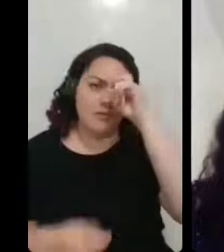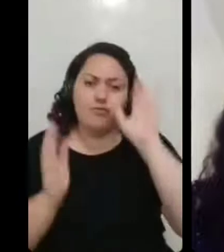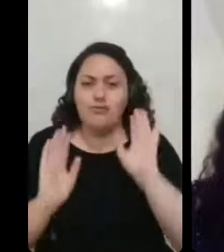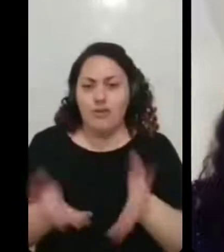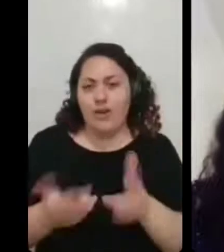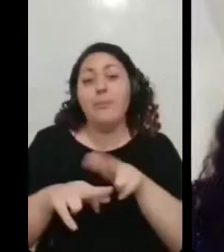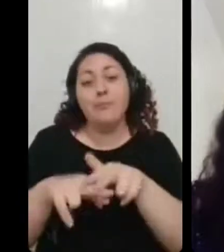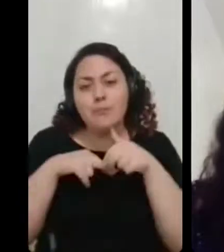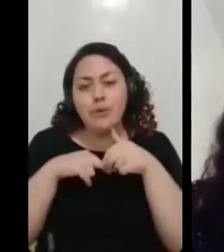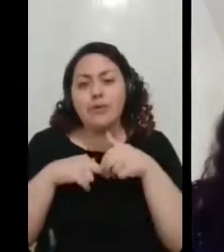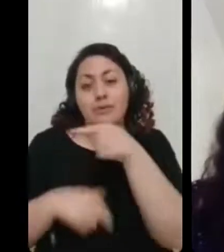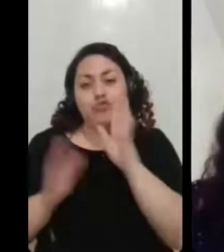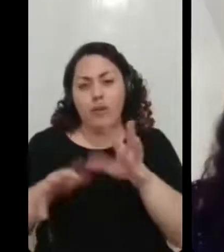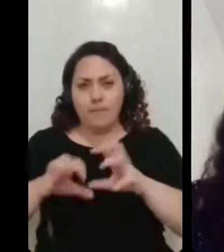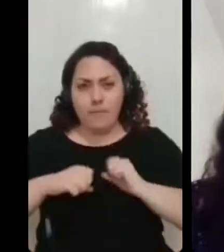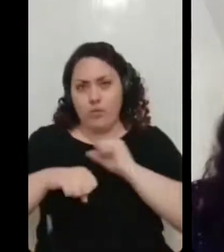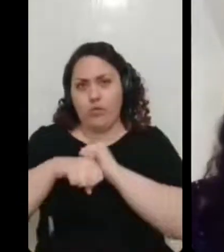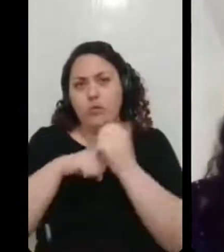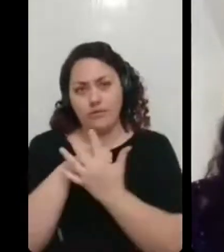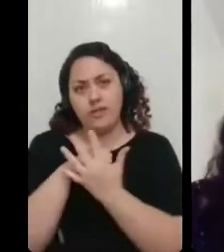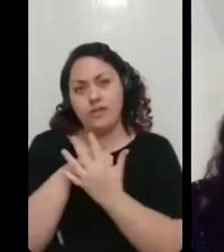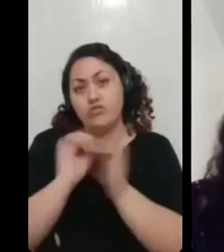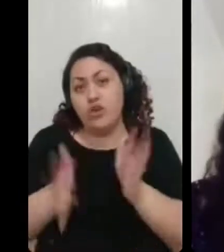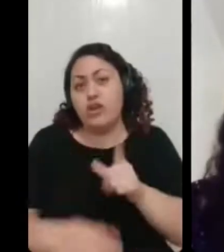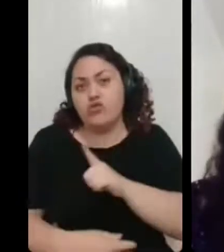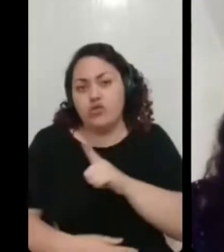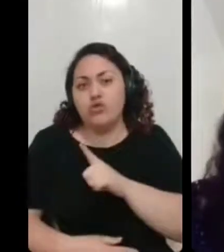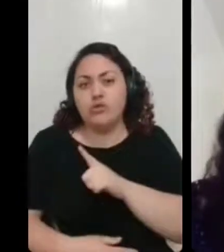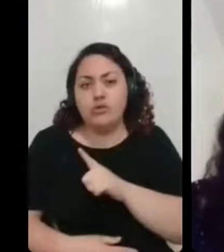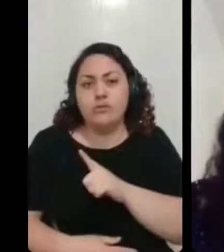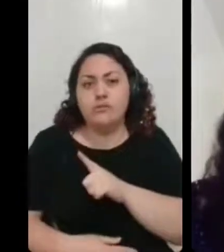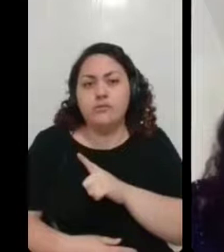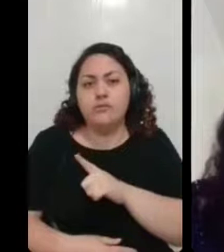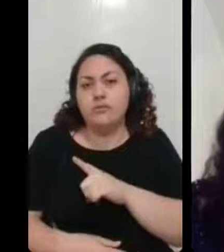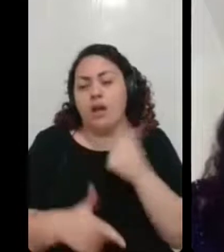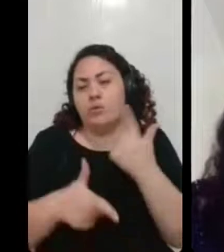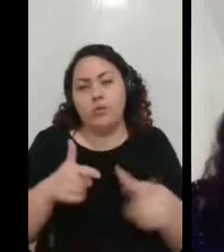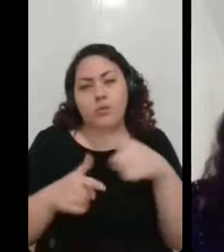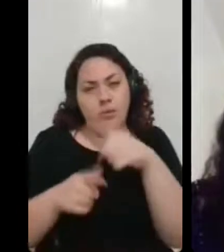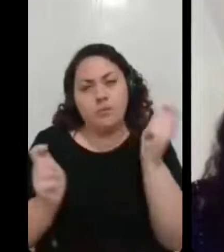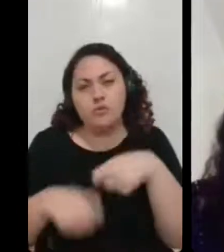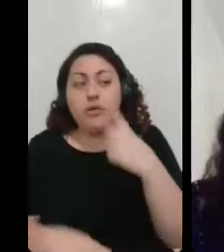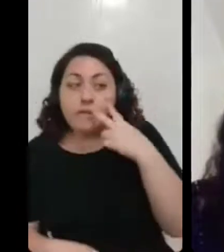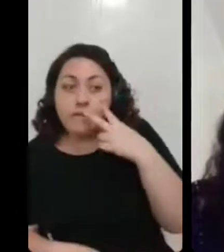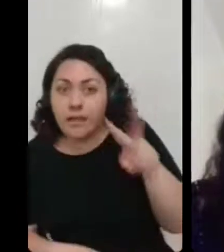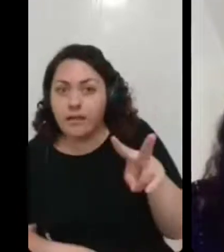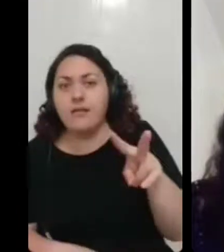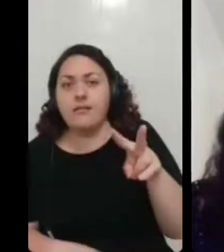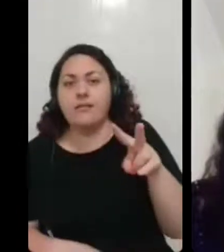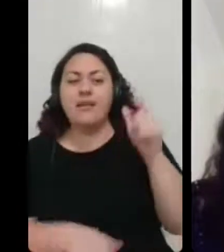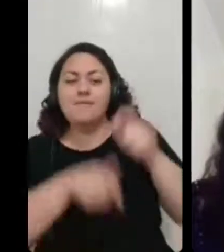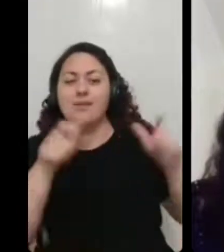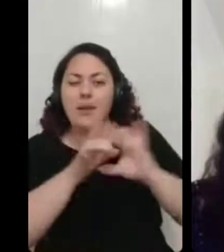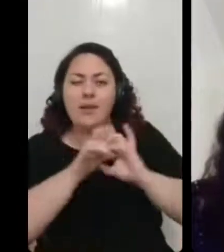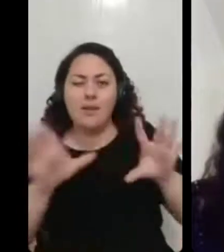com Covid, não, já tava infectado, né, não teve problema, assim, o pessoal deixou ele ficar mais